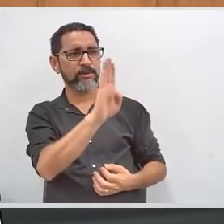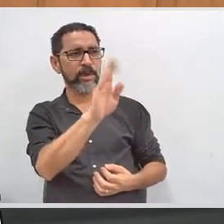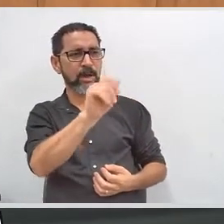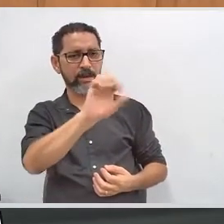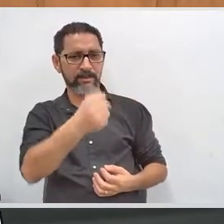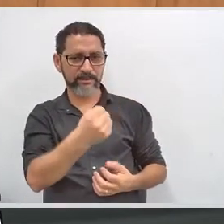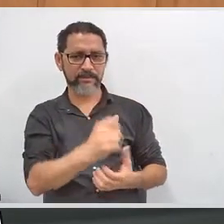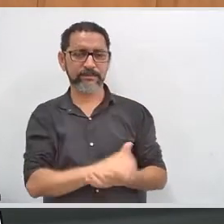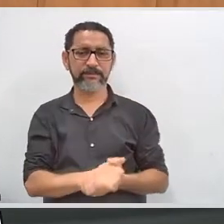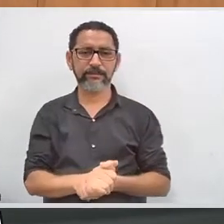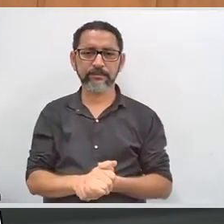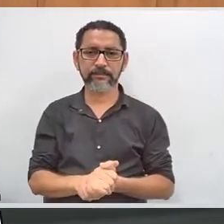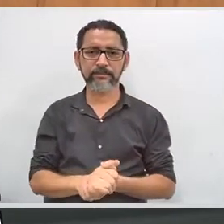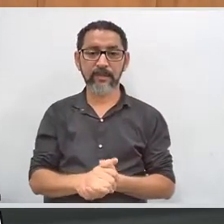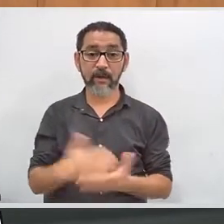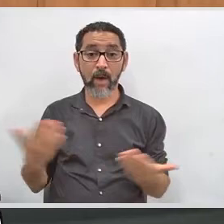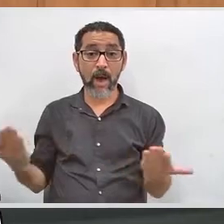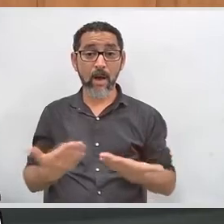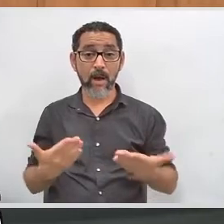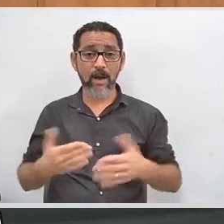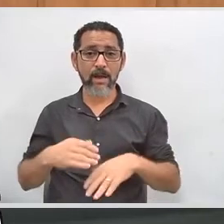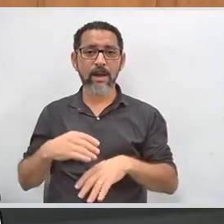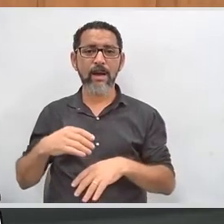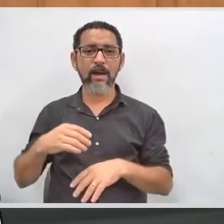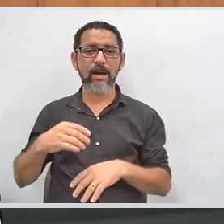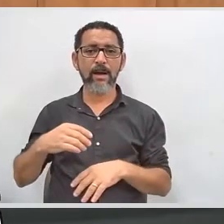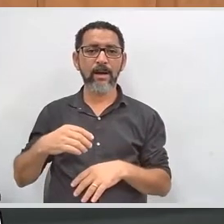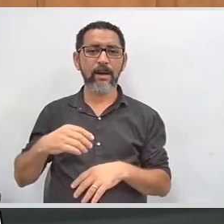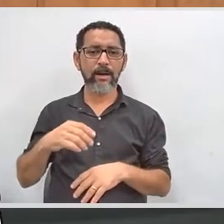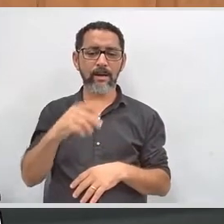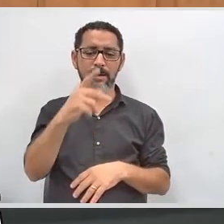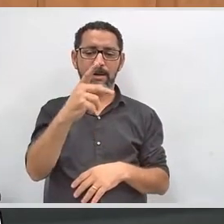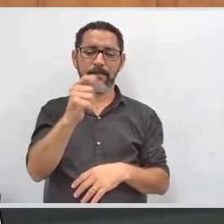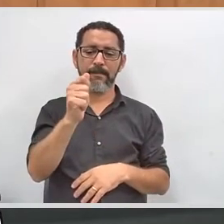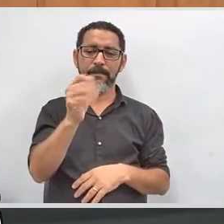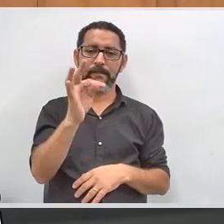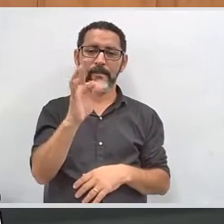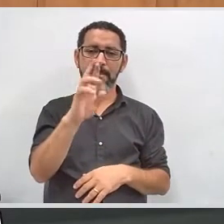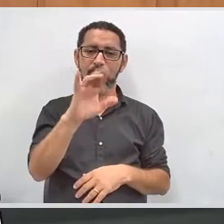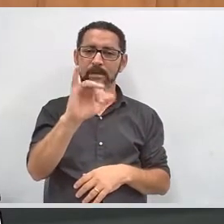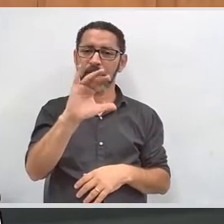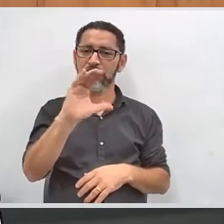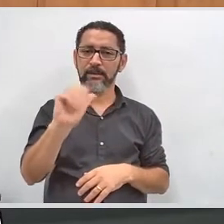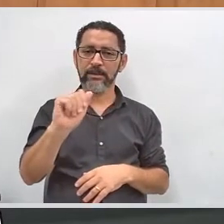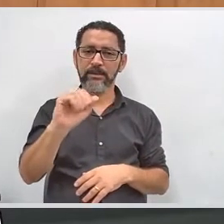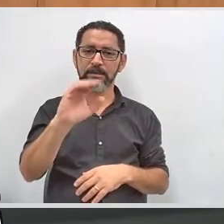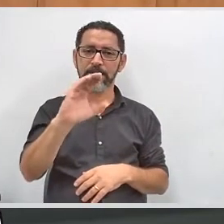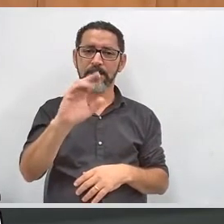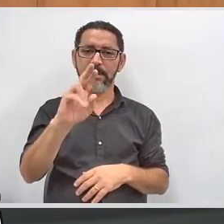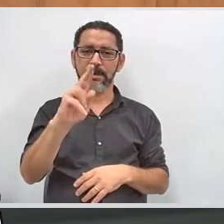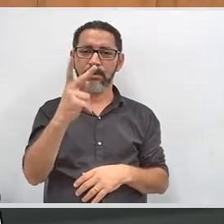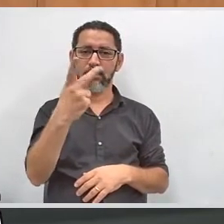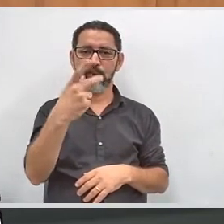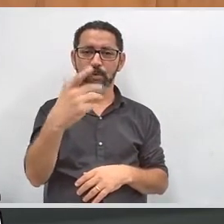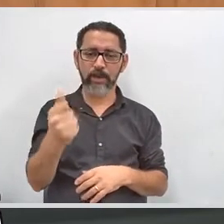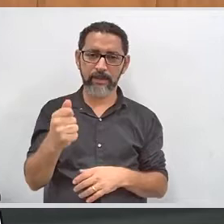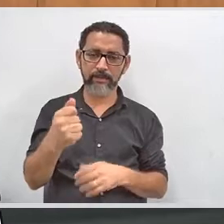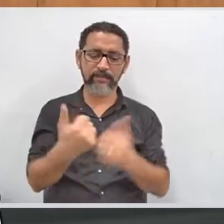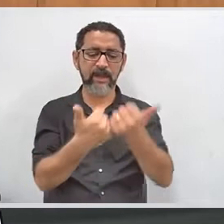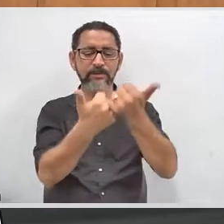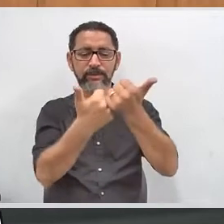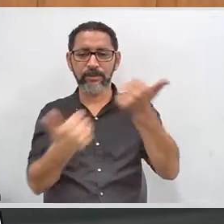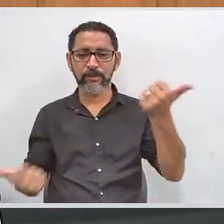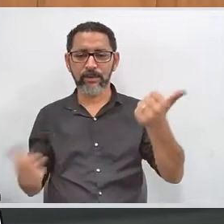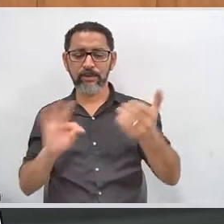E a participação agora da Prefeitura de Belo Horizonte, eu convido a senhora Patrícia Cunha, diretora de Educação Inclusiva e